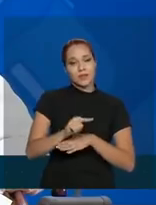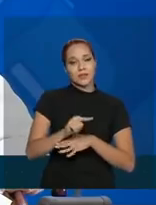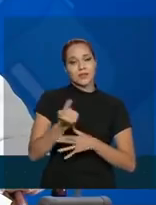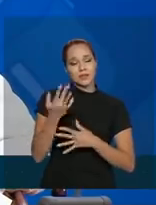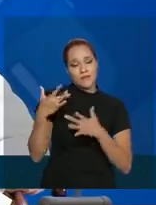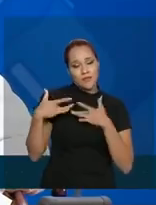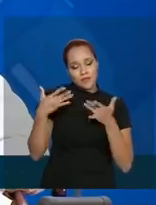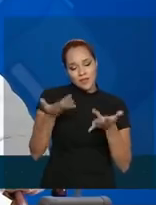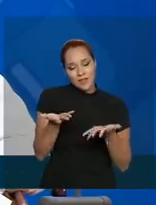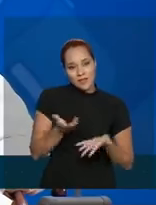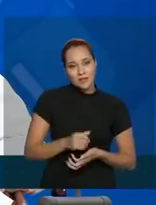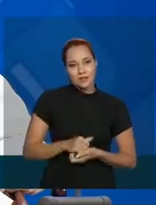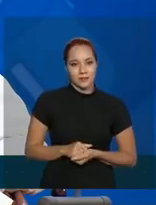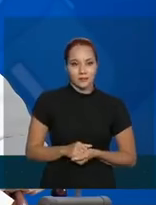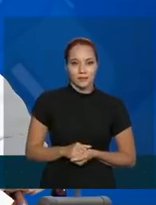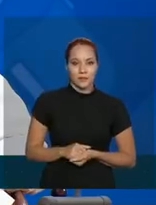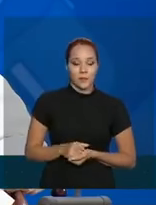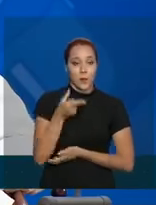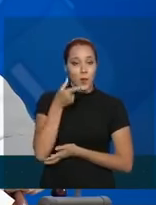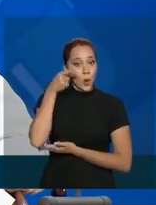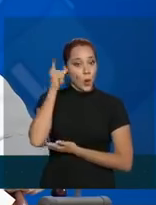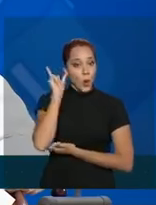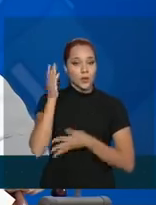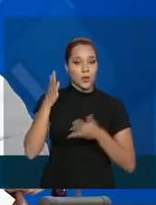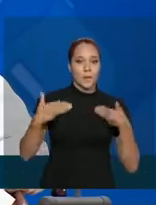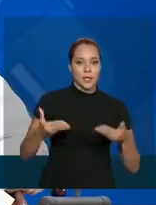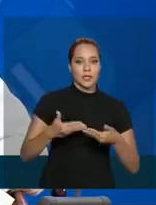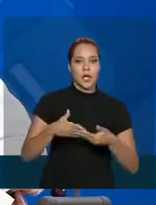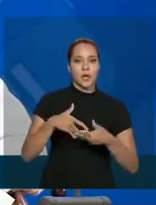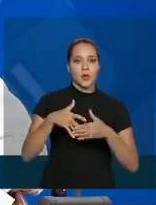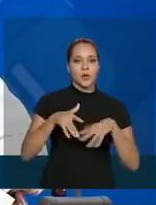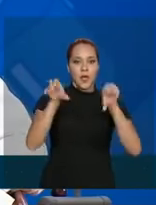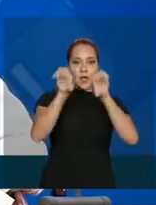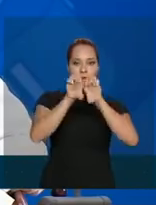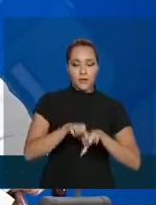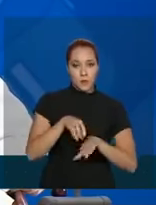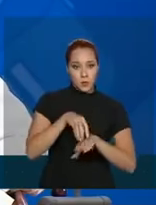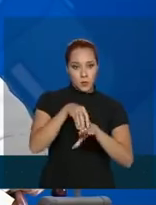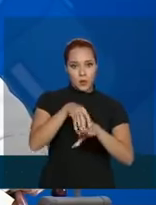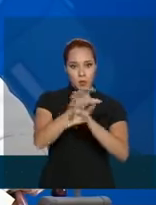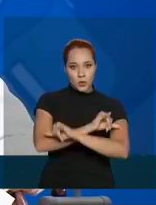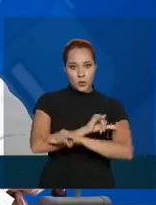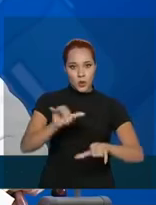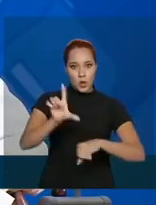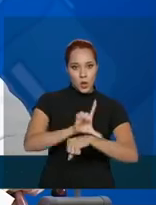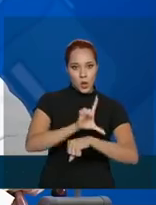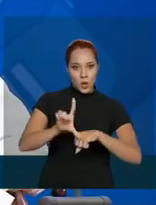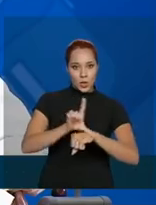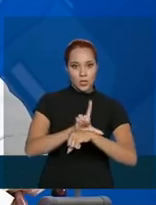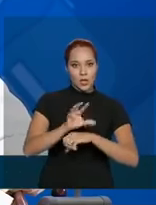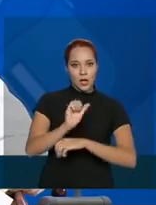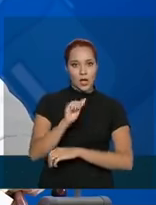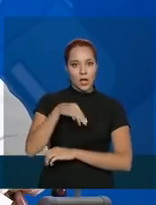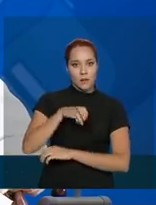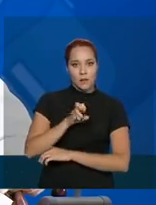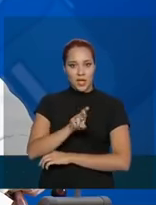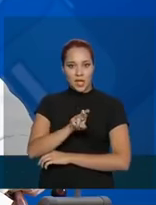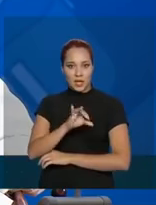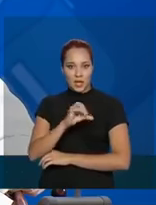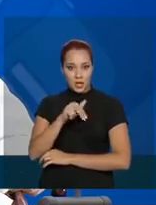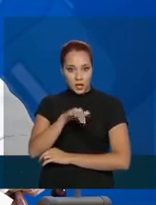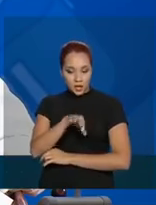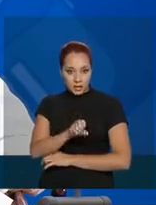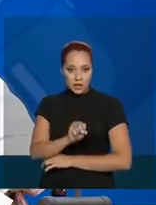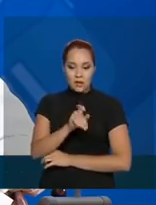tomadas. Ontem, o Ministério da Infraestrutura anunciou que as lojas americanas vão custear o